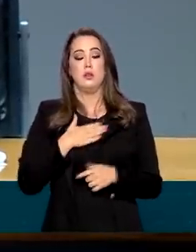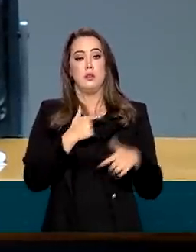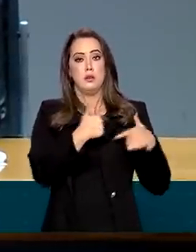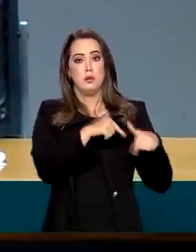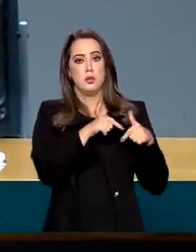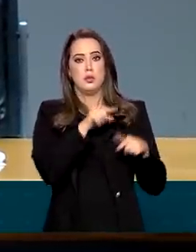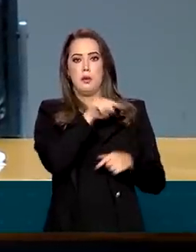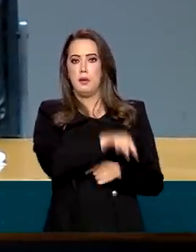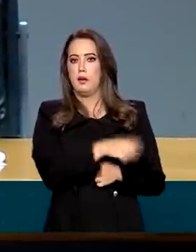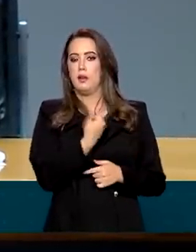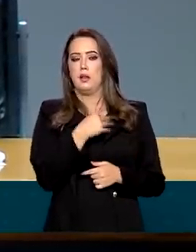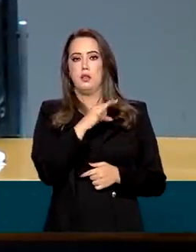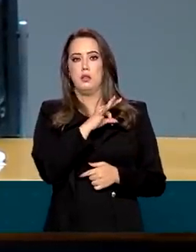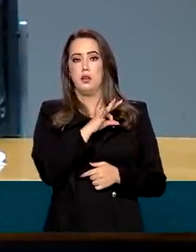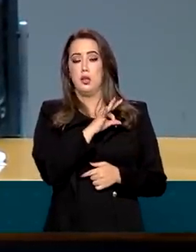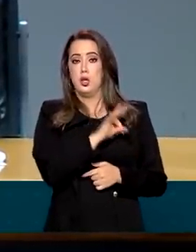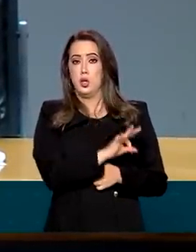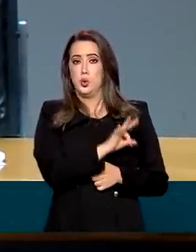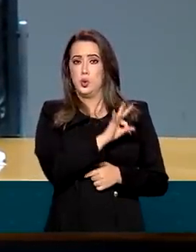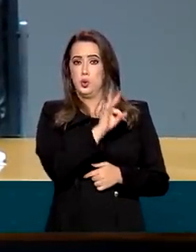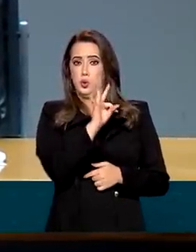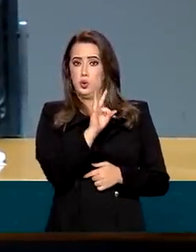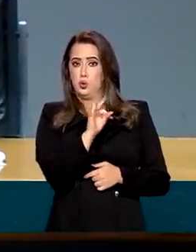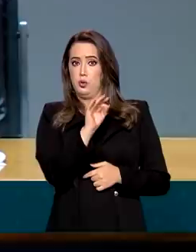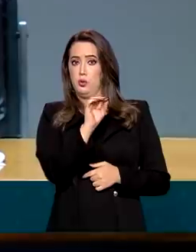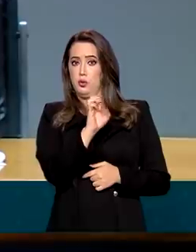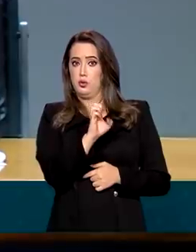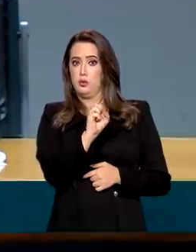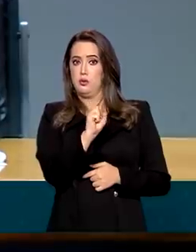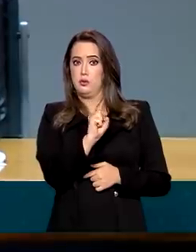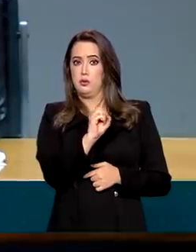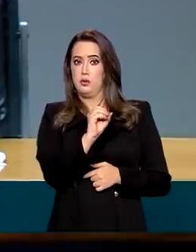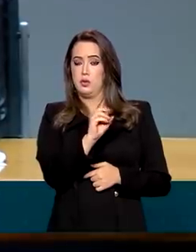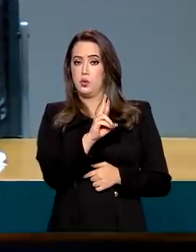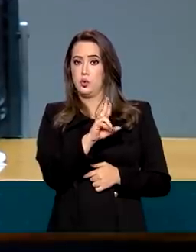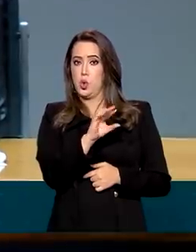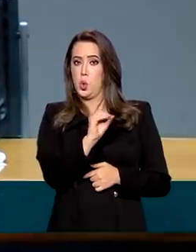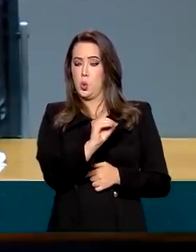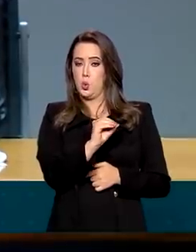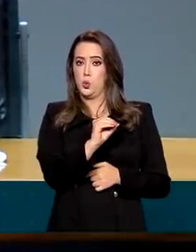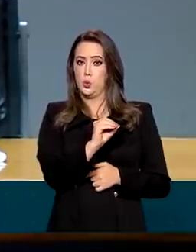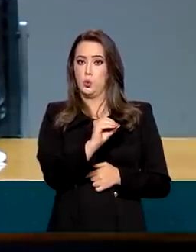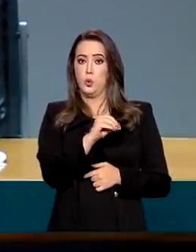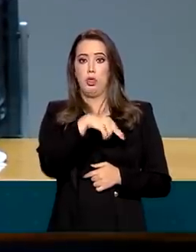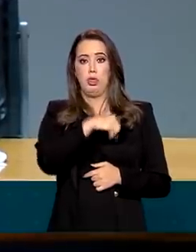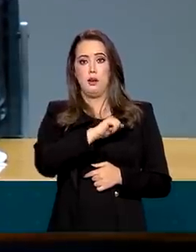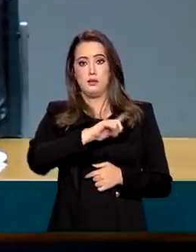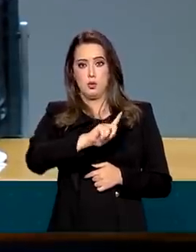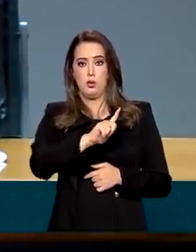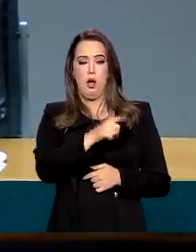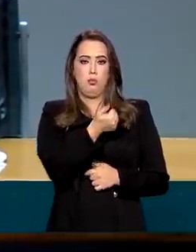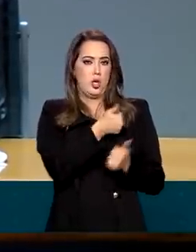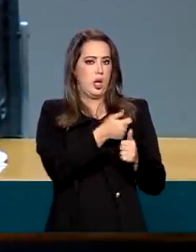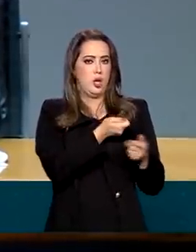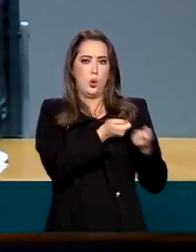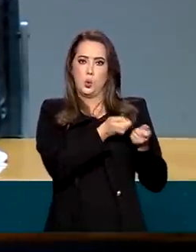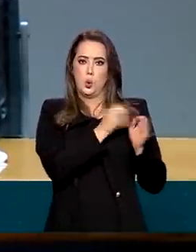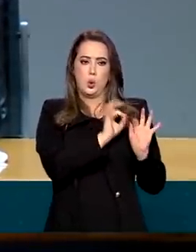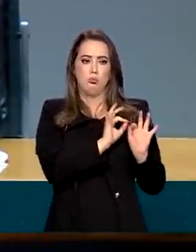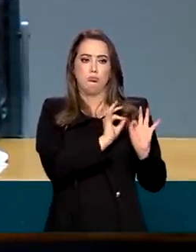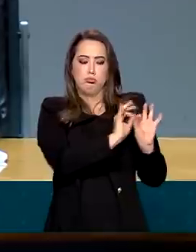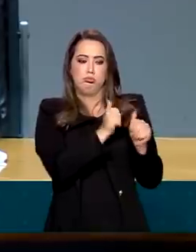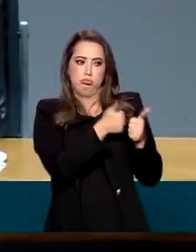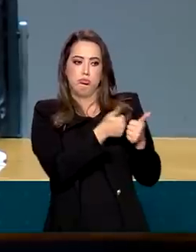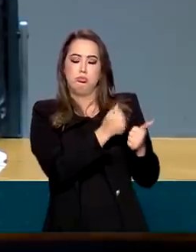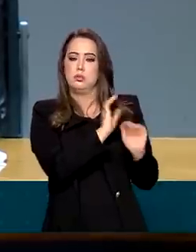trancar aqui e não sai dinheiro nenhum. Mas nem para os mais frágeis, que estão passando a fome, não sai dinheiro nenhum. Ora, cabe justamente ao presidente, politicamente, dizer, olha,